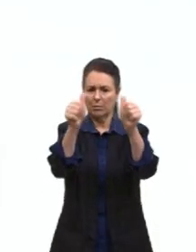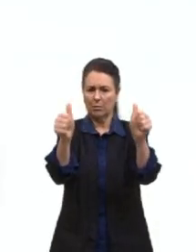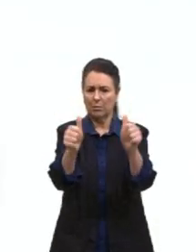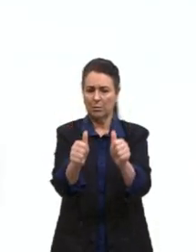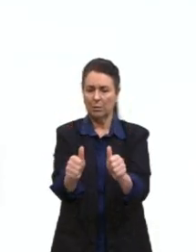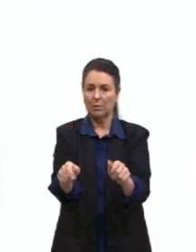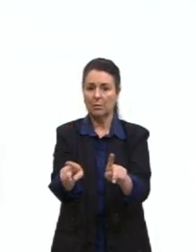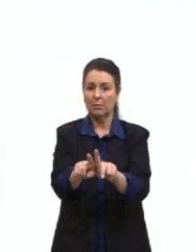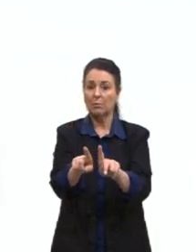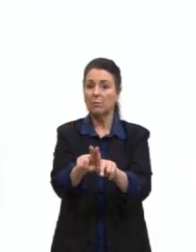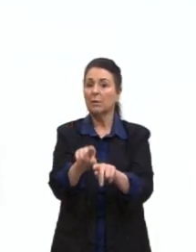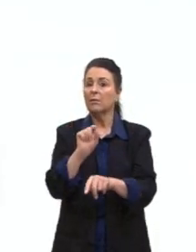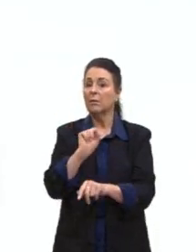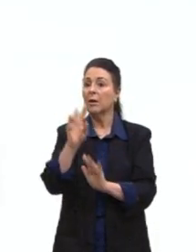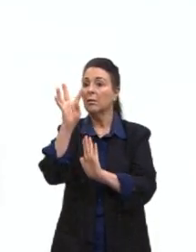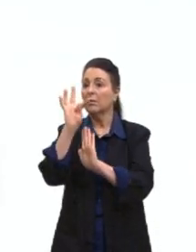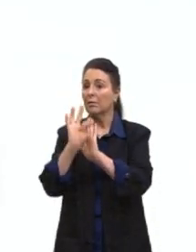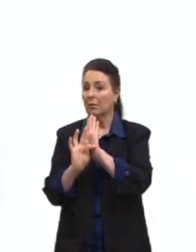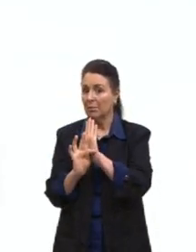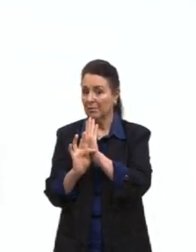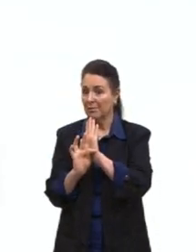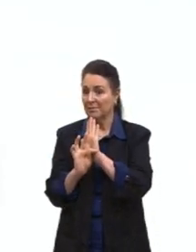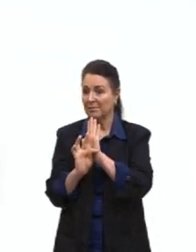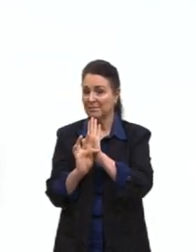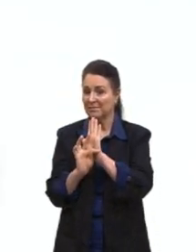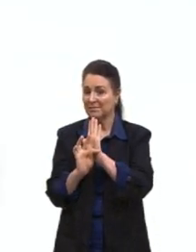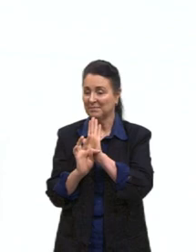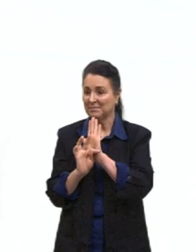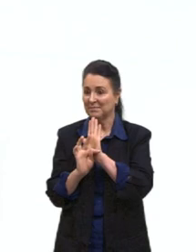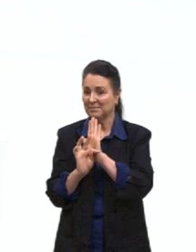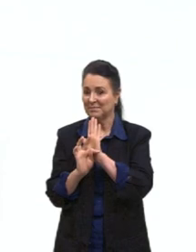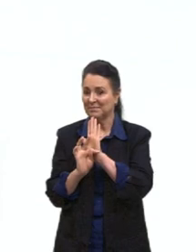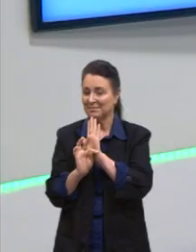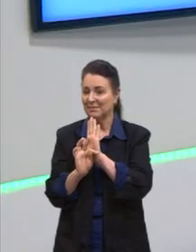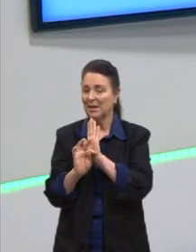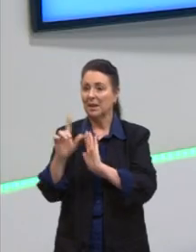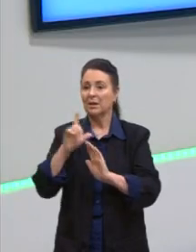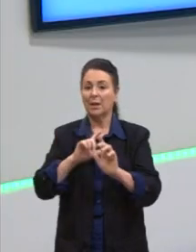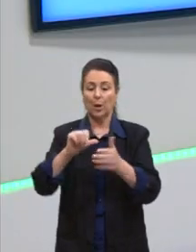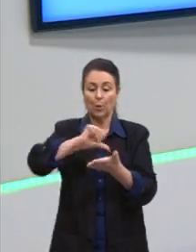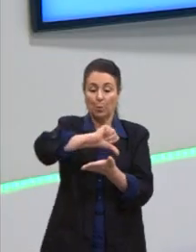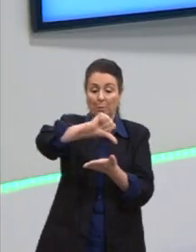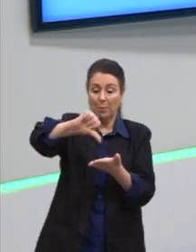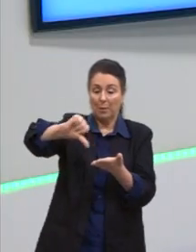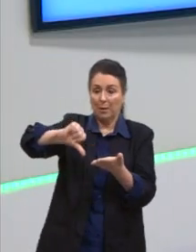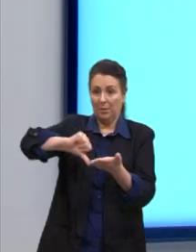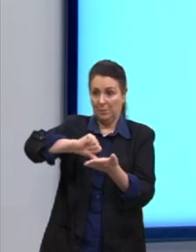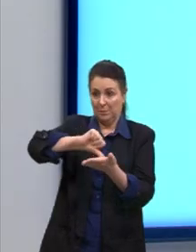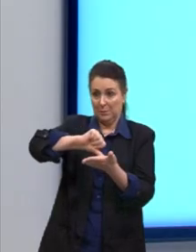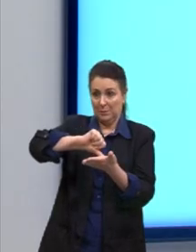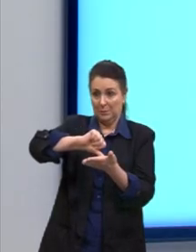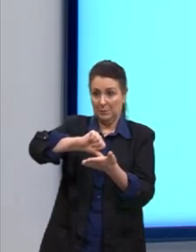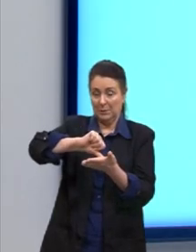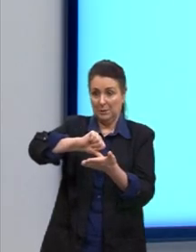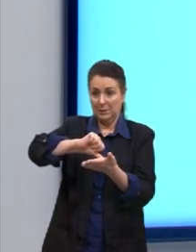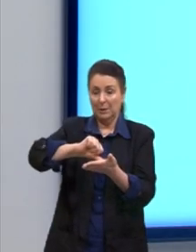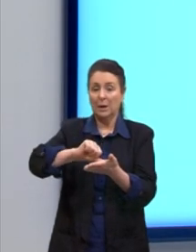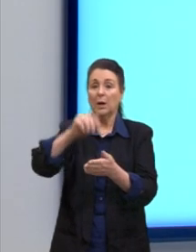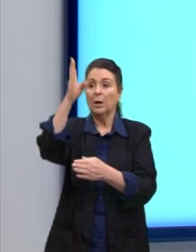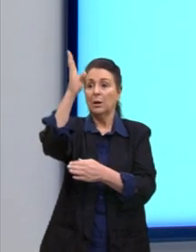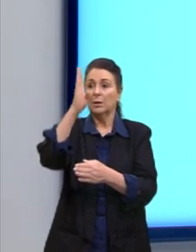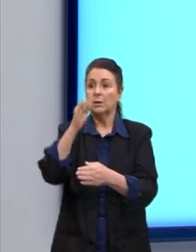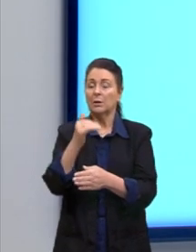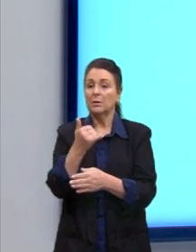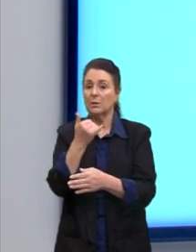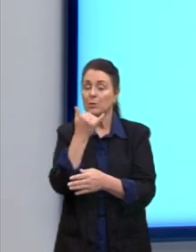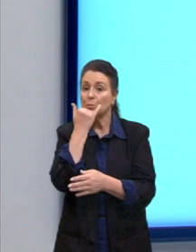também textos, tá? A gente tem um mapa do Brasil, tá? Representado aqui, um